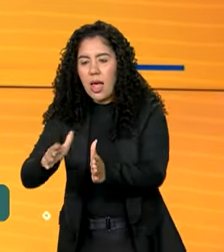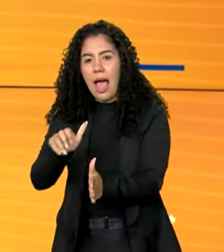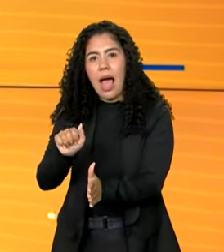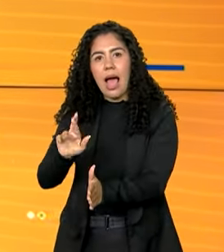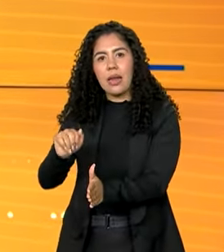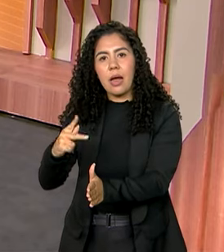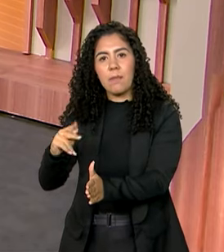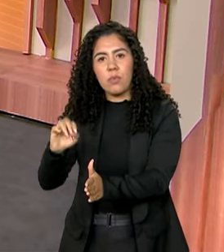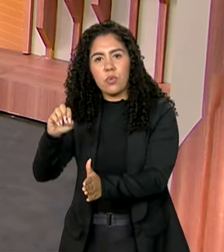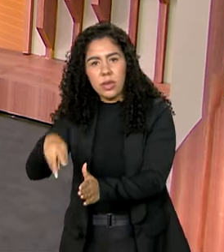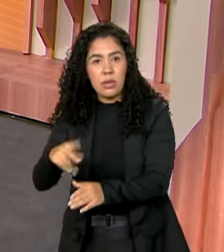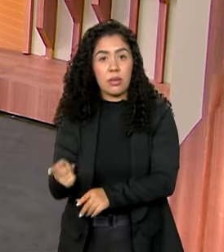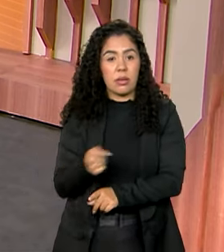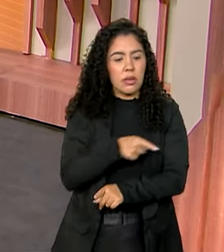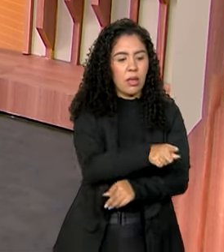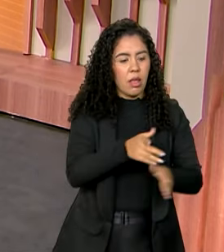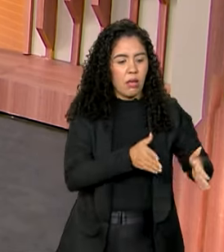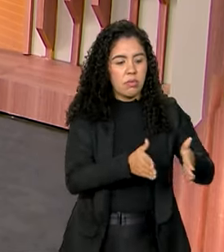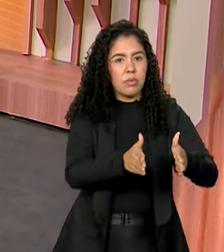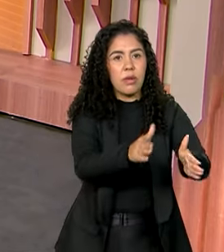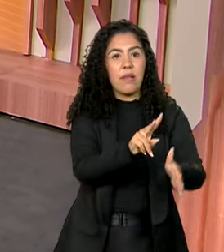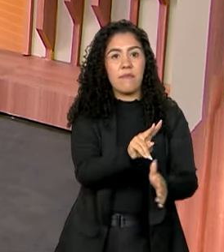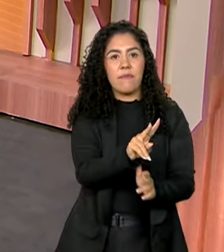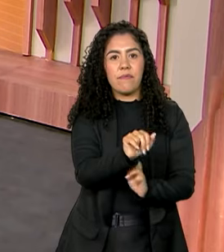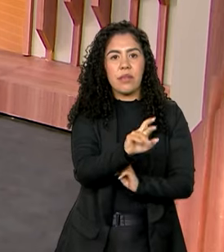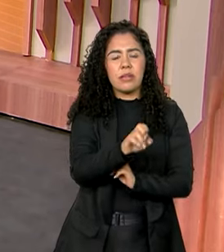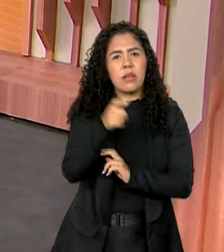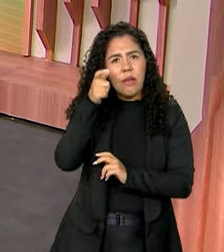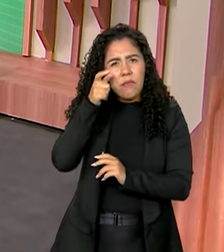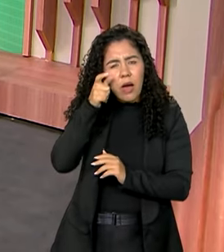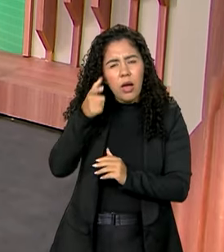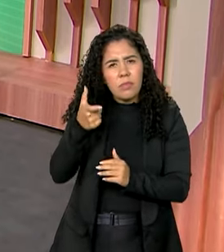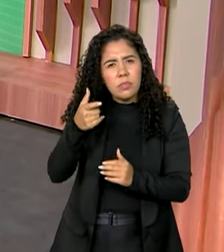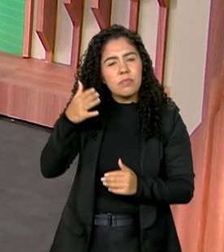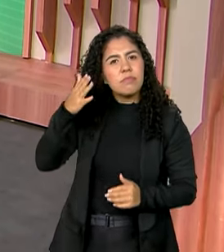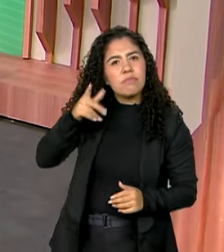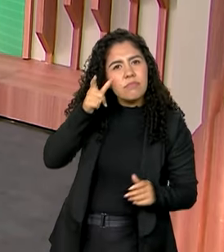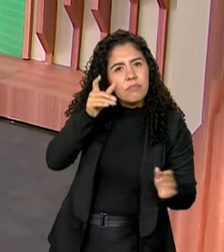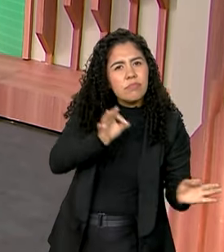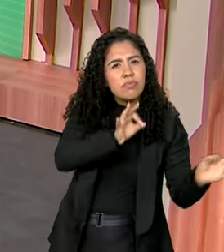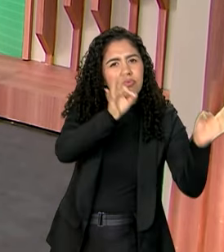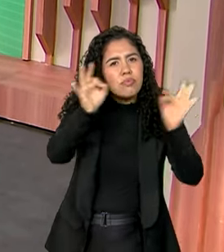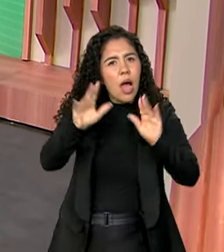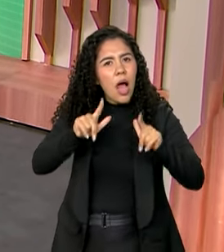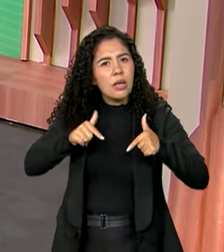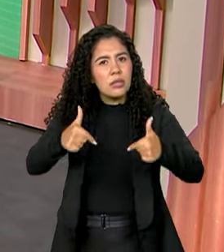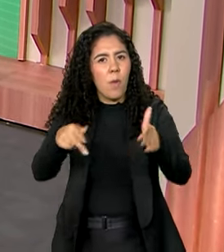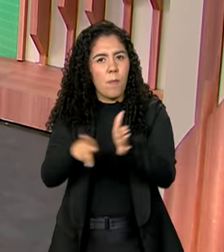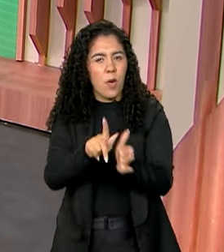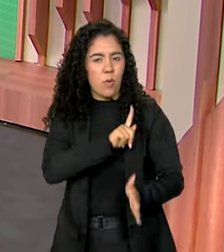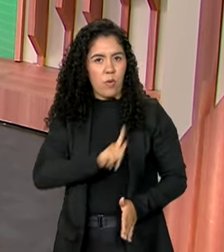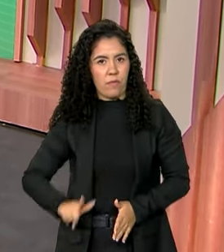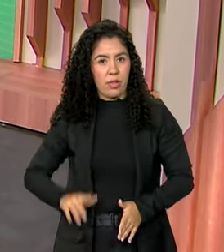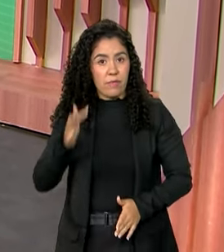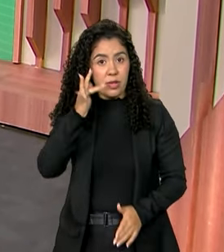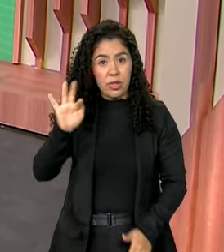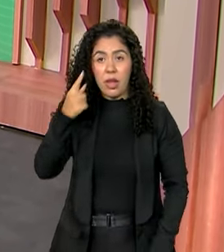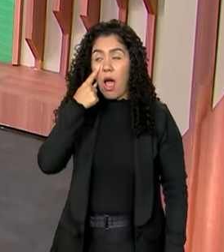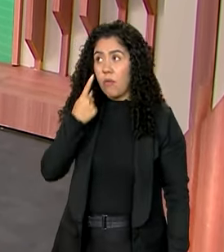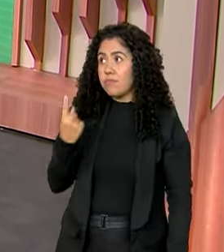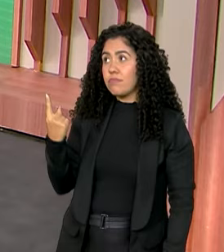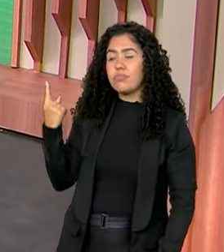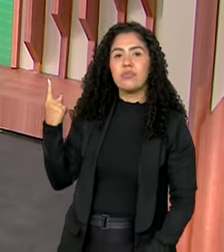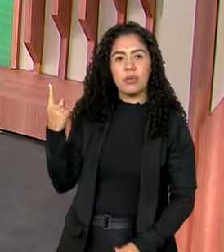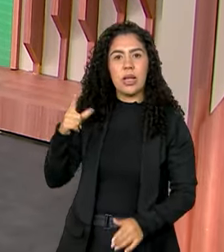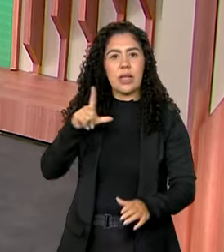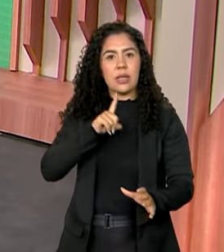Verde Grande. Então, vamos aproveitar para conhecer algumas ações do governo federal no município mineiro de São João da Ponte, que